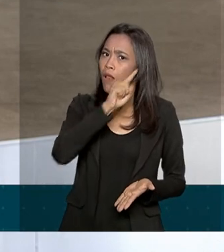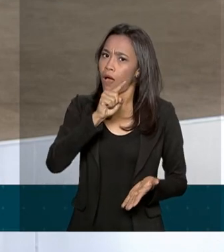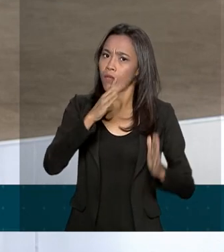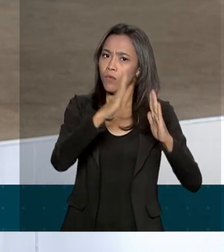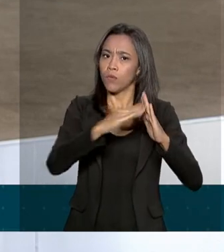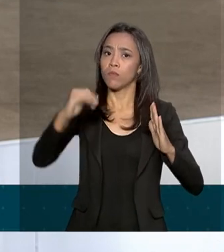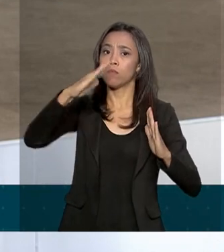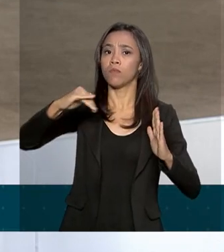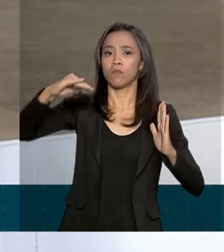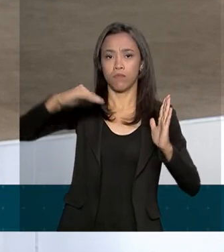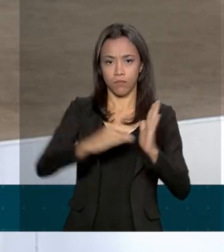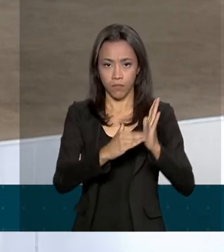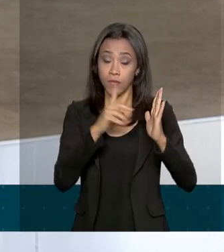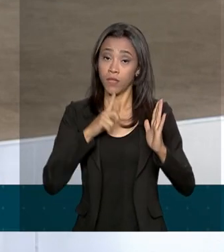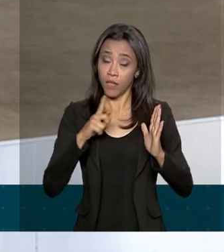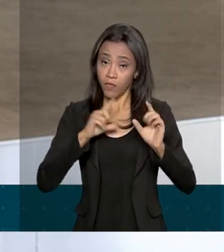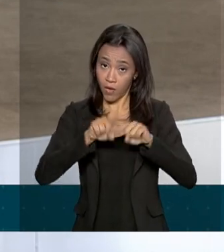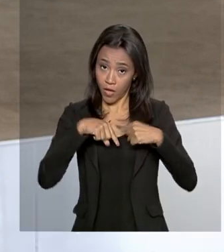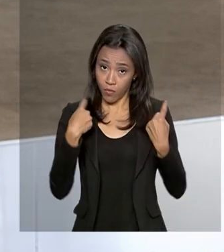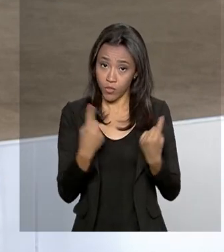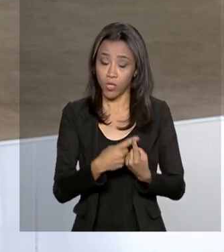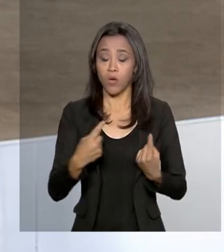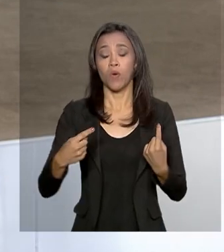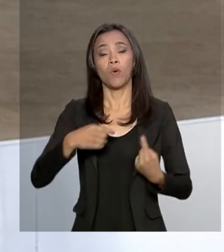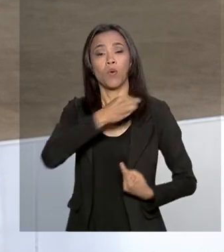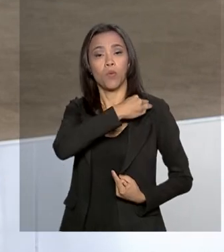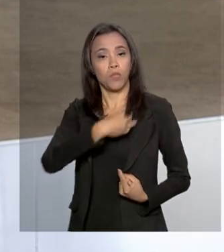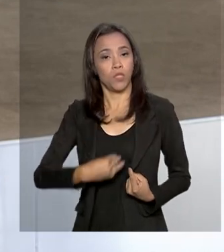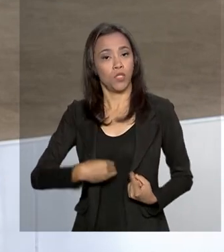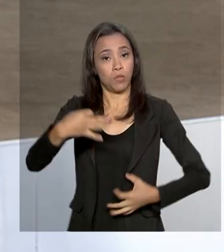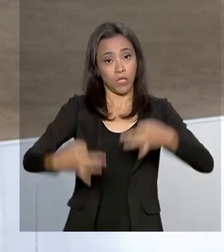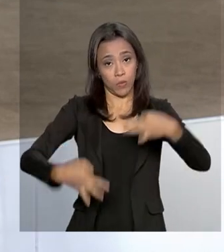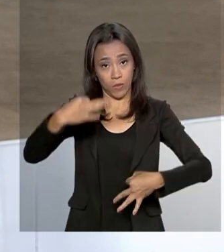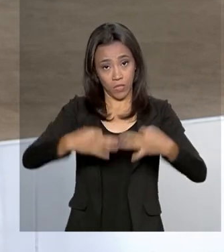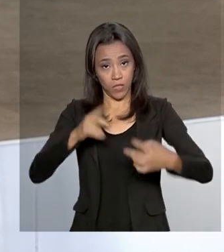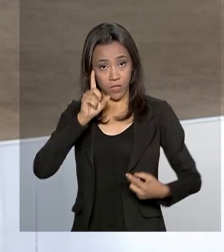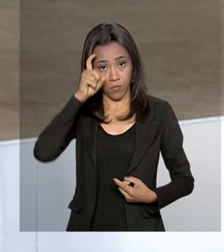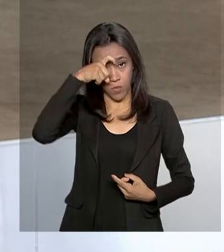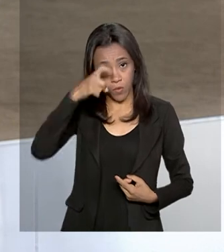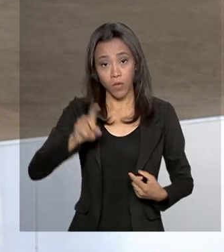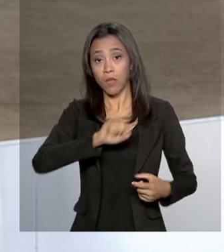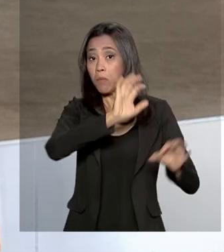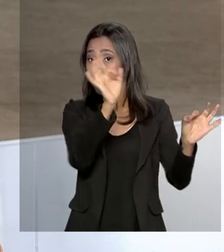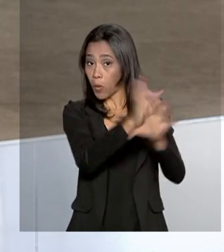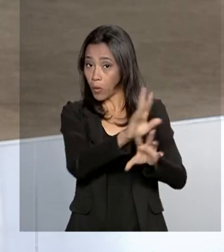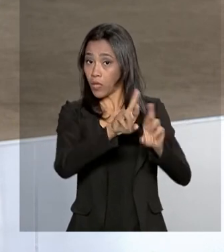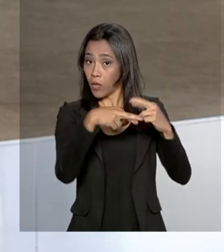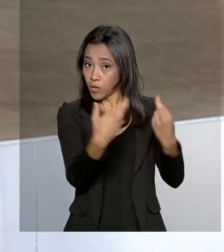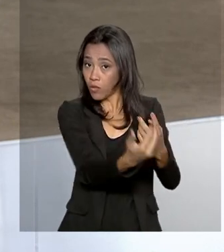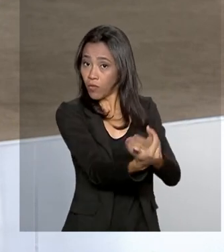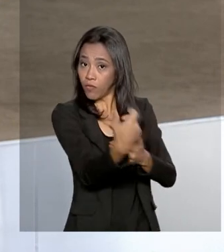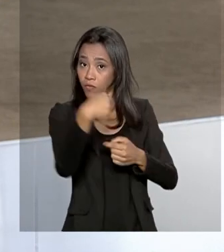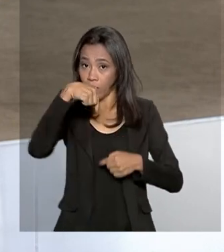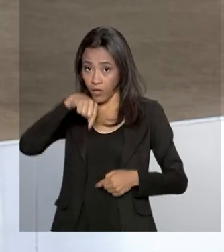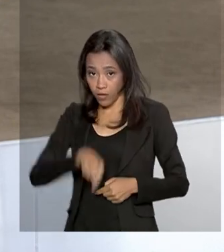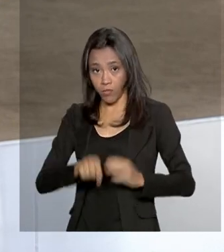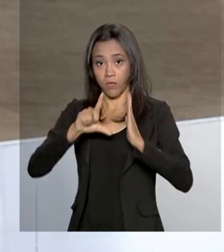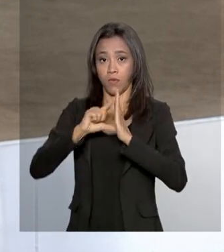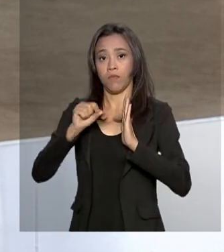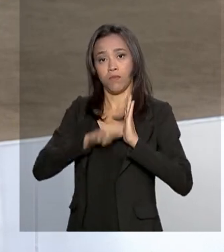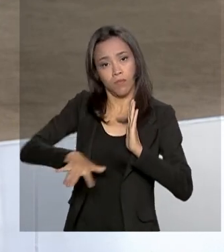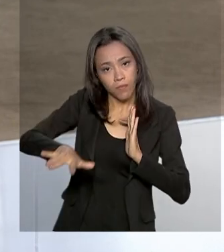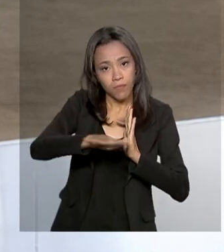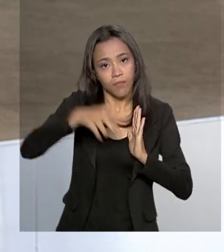uma reunião entre ele e o ministro da Justiça e Segurança Pública, Sérgio Moro. De lá ele veio pra cá e o próximo compromisso dele, compromisso